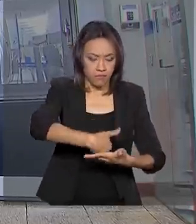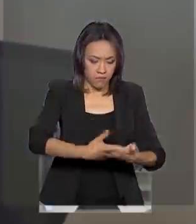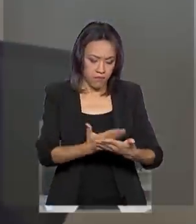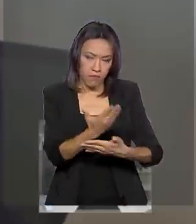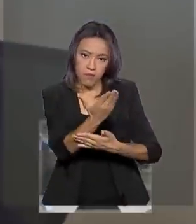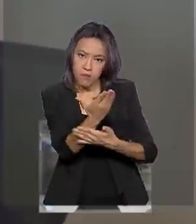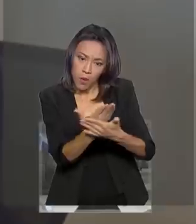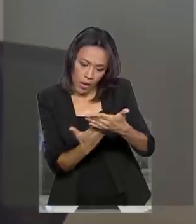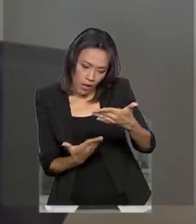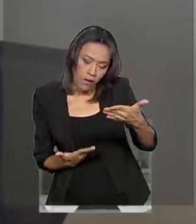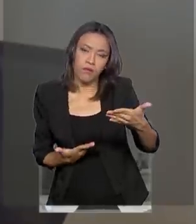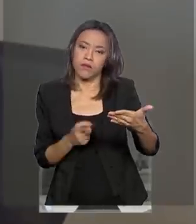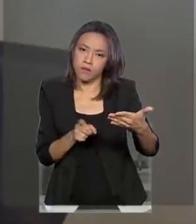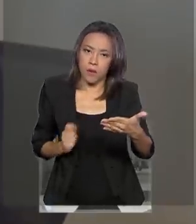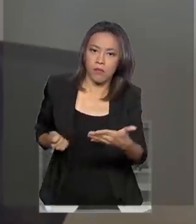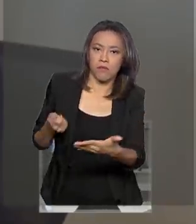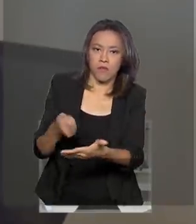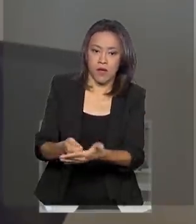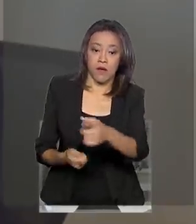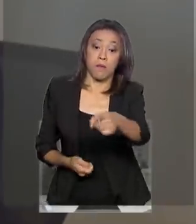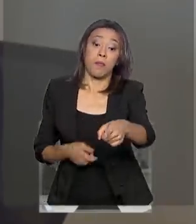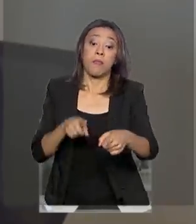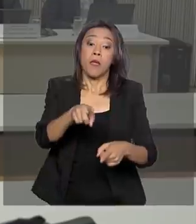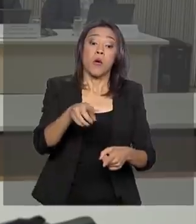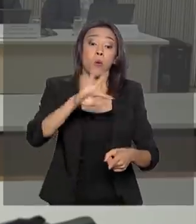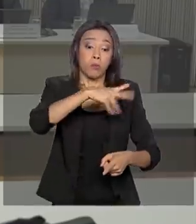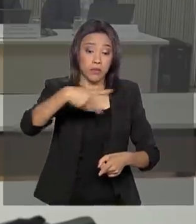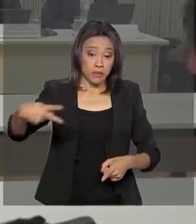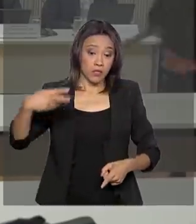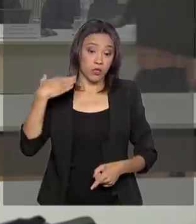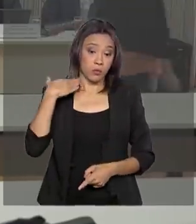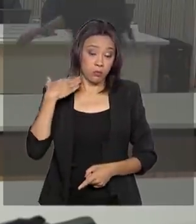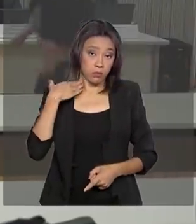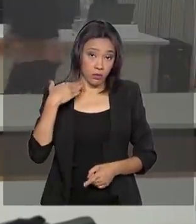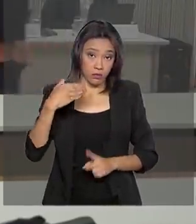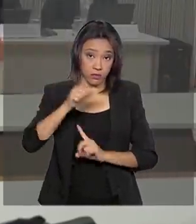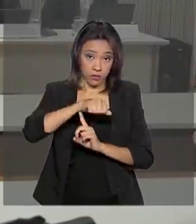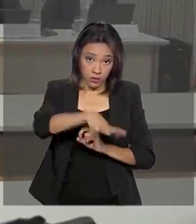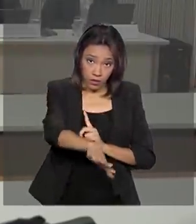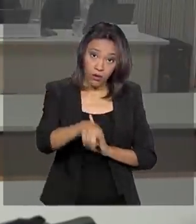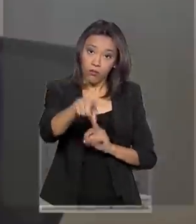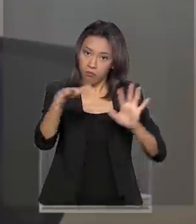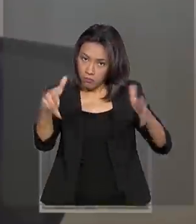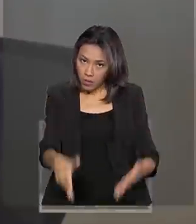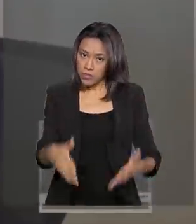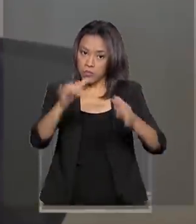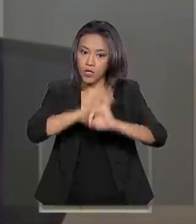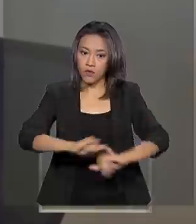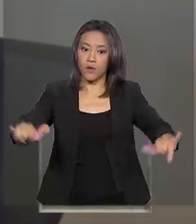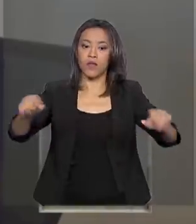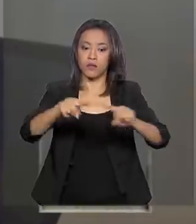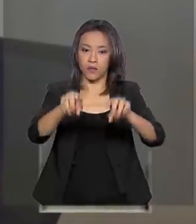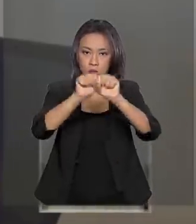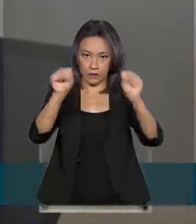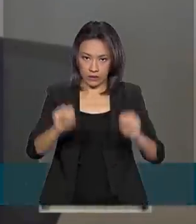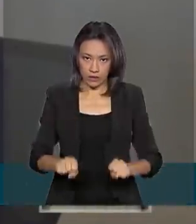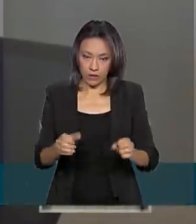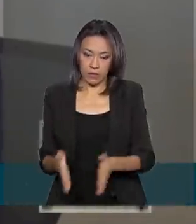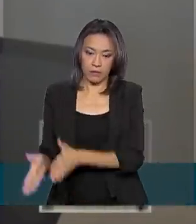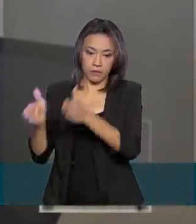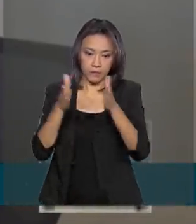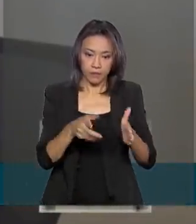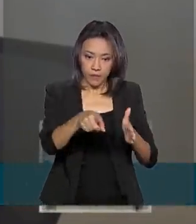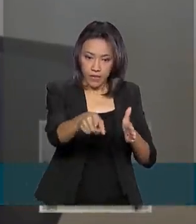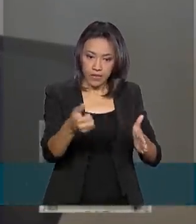DOCs. O presidente do Banco Central, Roberto Campos Neto, participou do lançamento do sistema. O PIX veio, na verdade,